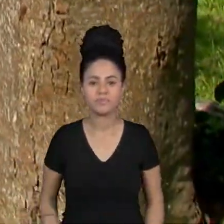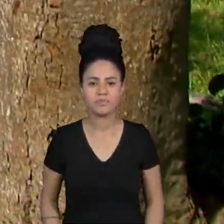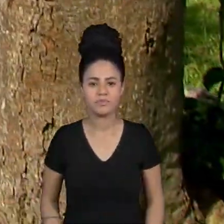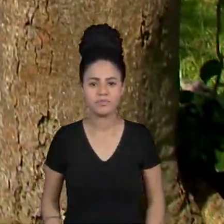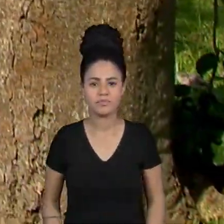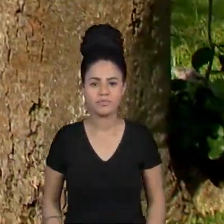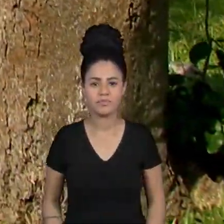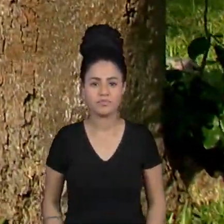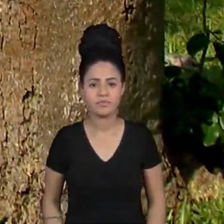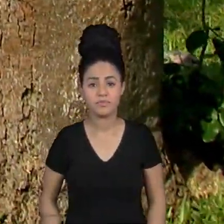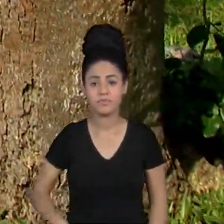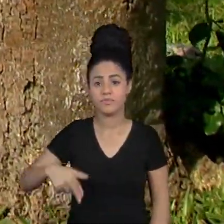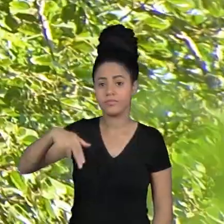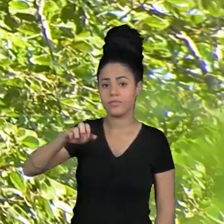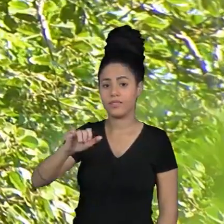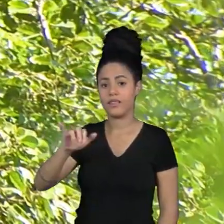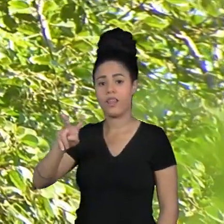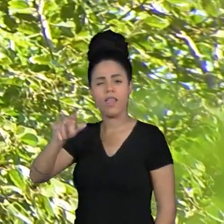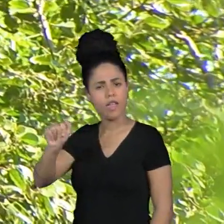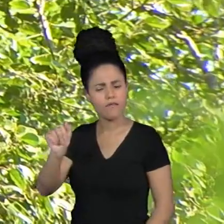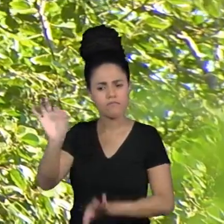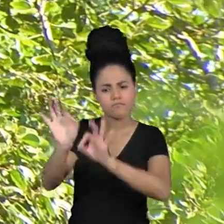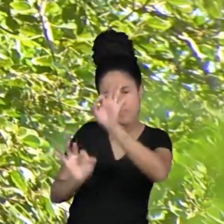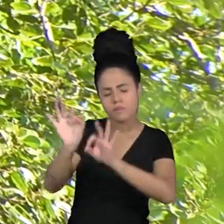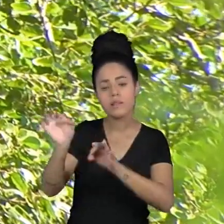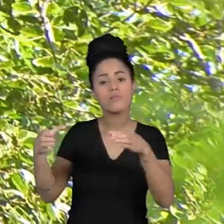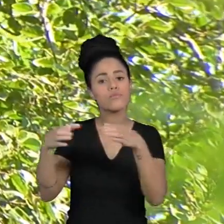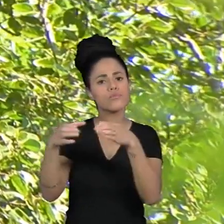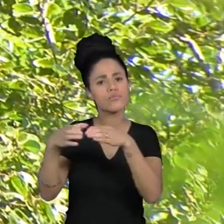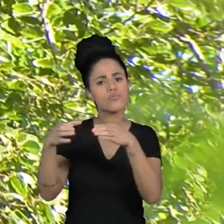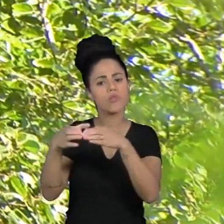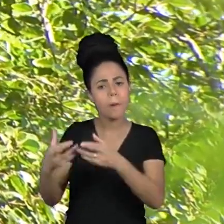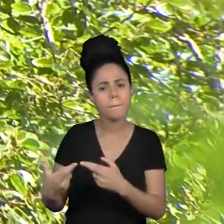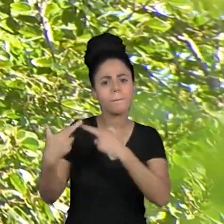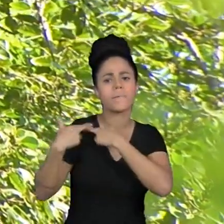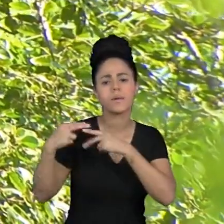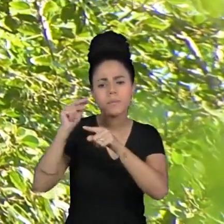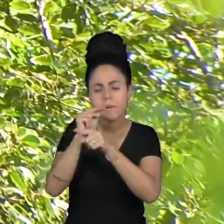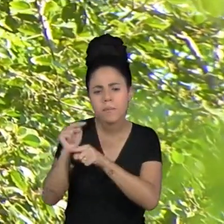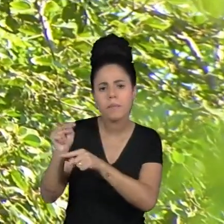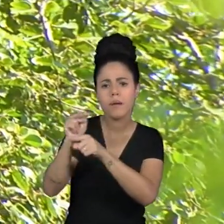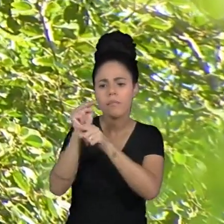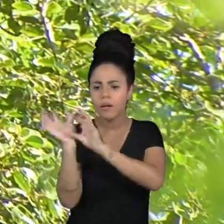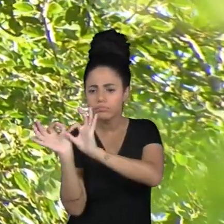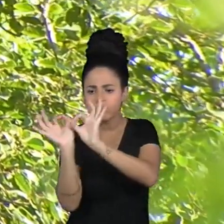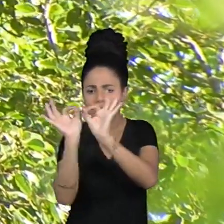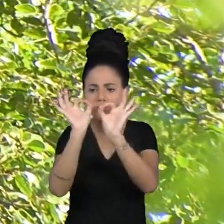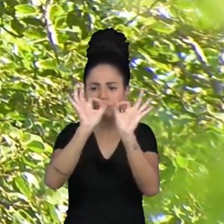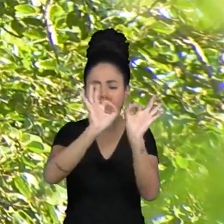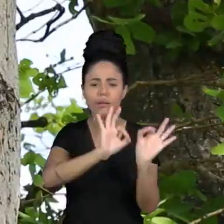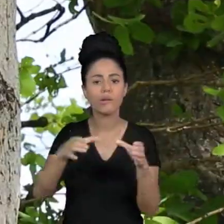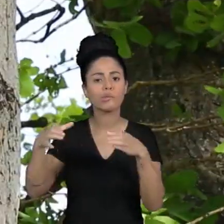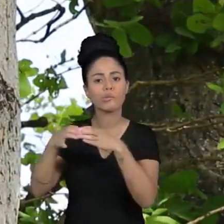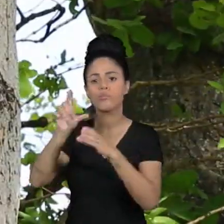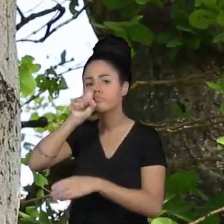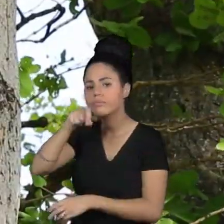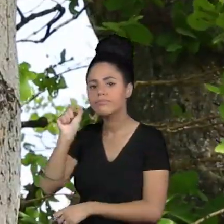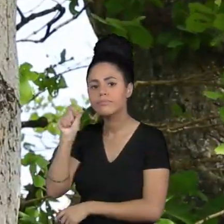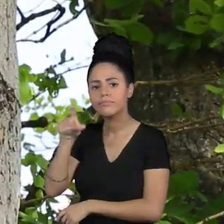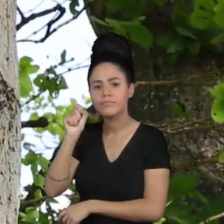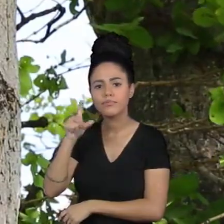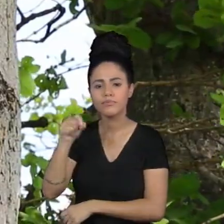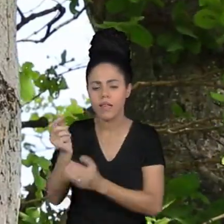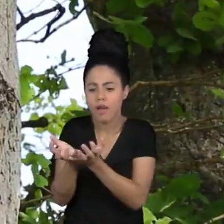Neiva Guedes preparou uma equipe inteira para trabalhar com o manejo e monitoramento da espécie instalar ninhos